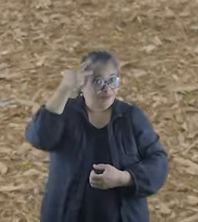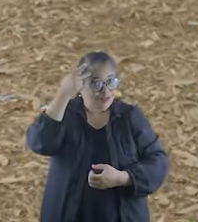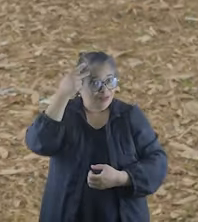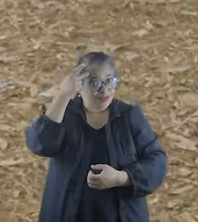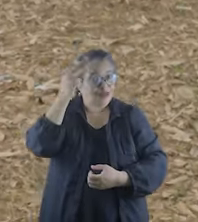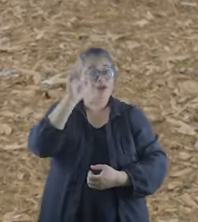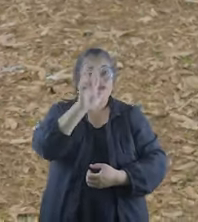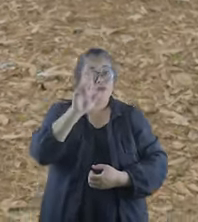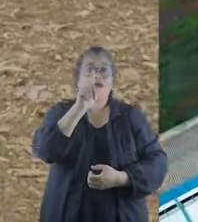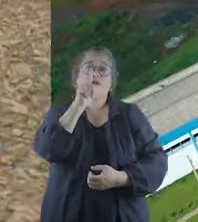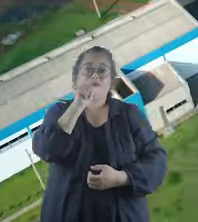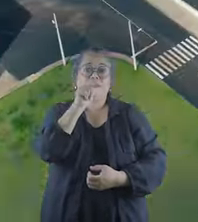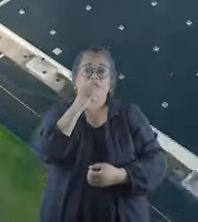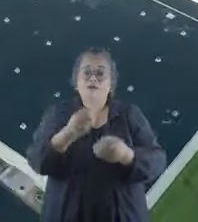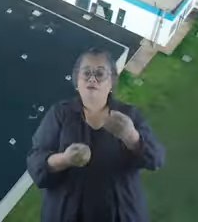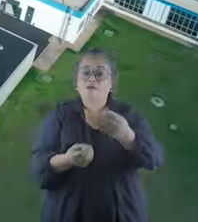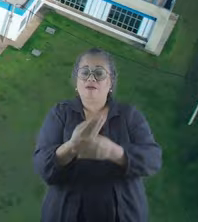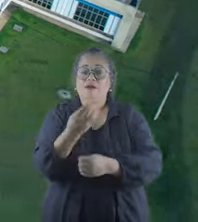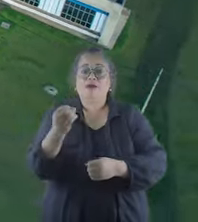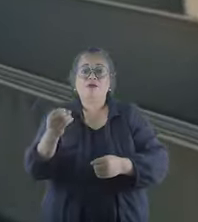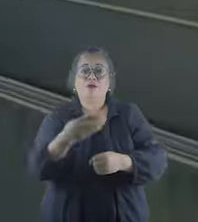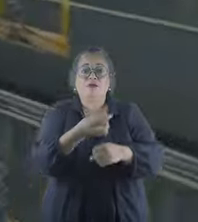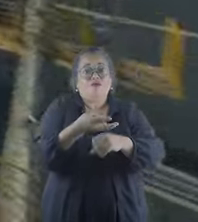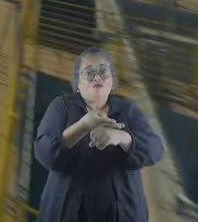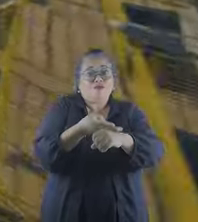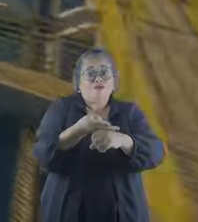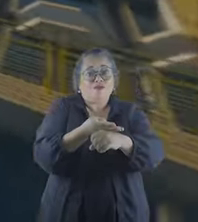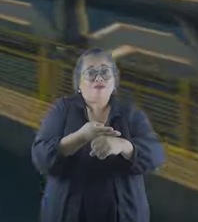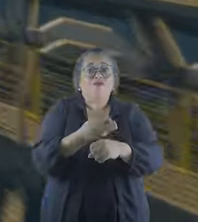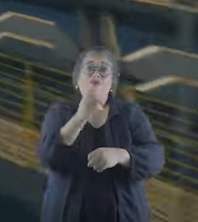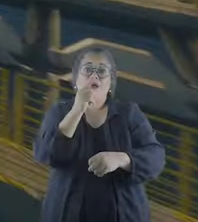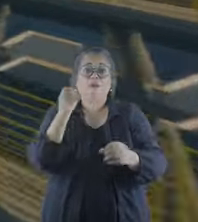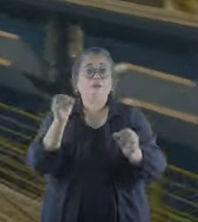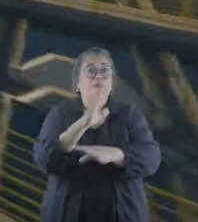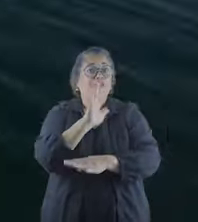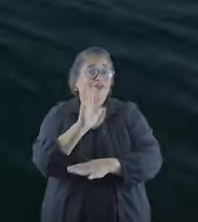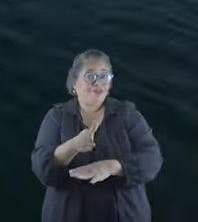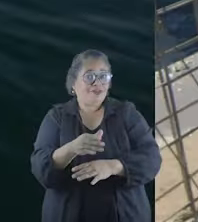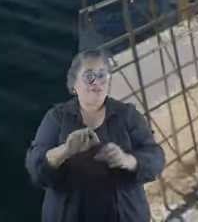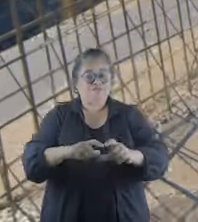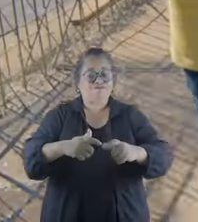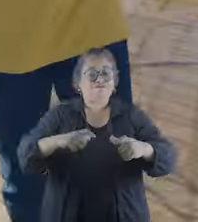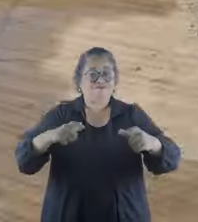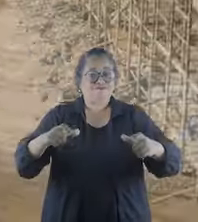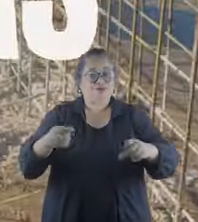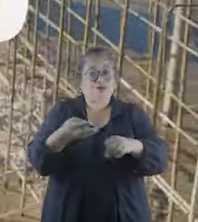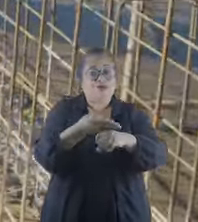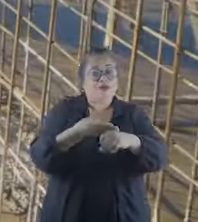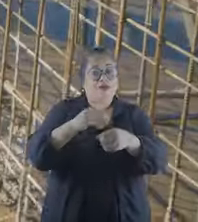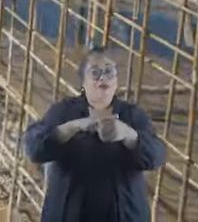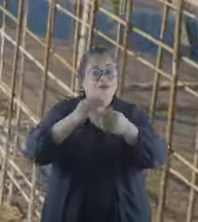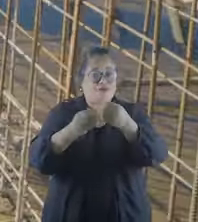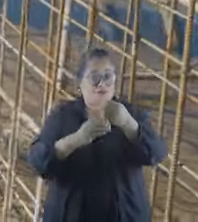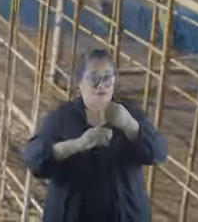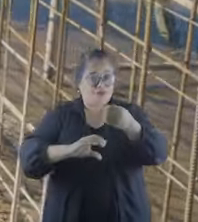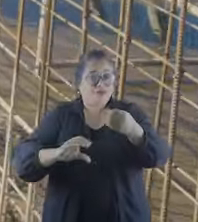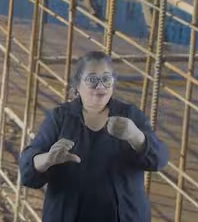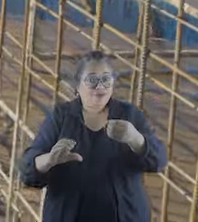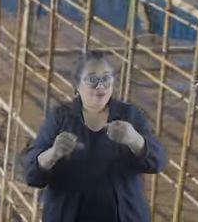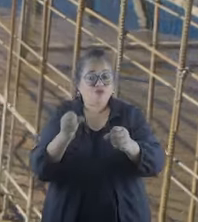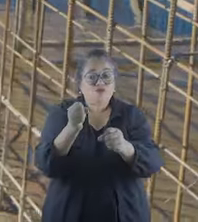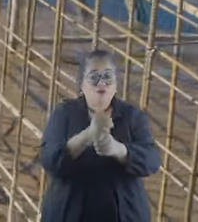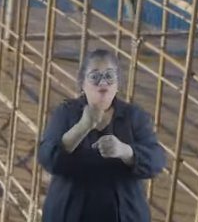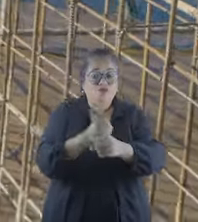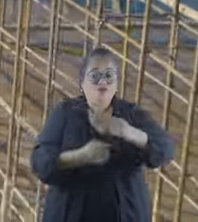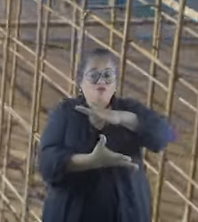Prefeitura e o DEMAI fizeram uma nova estação de tratamento de água que já está funcionando. Estão ampliando a estação de tratamento de esgoto